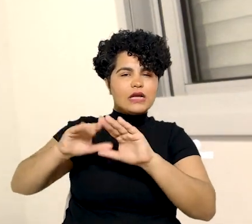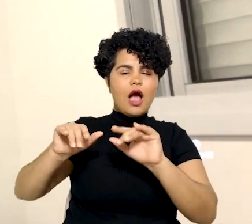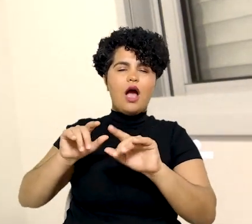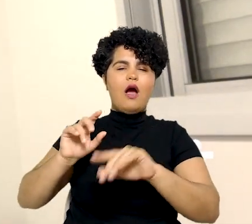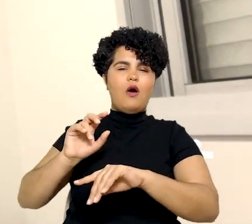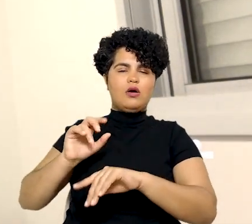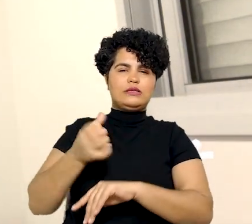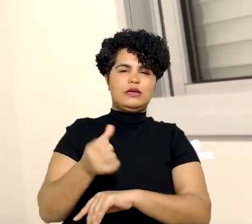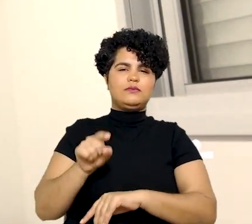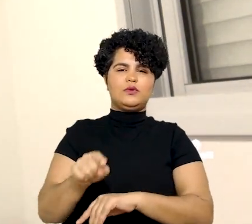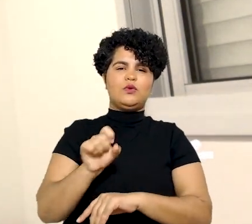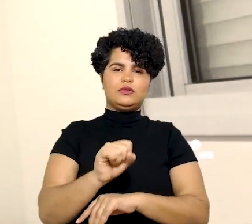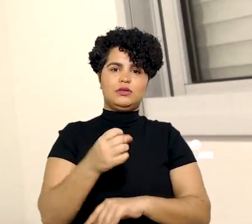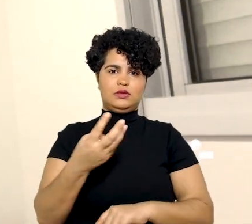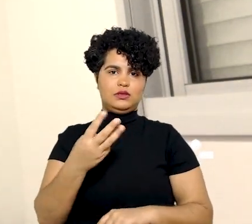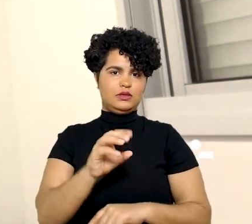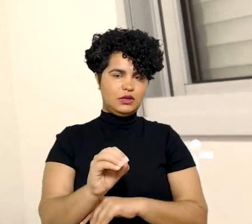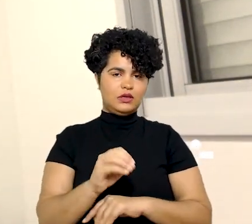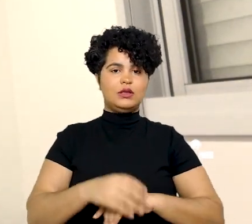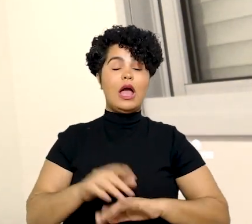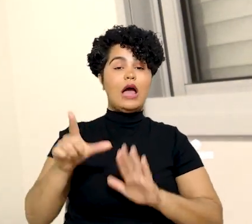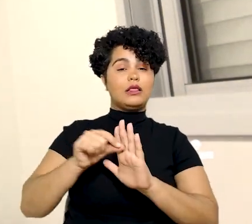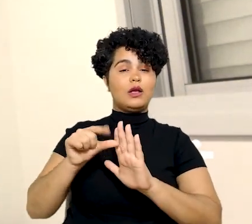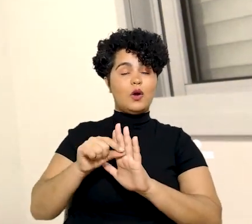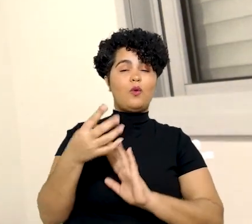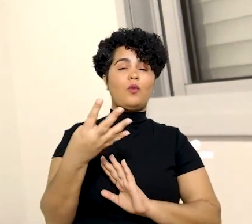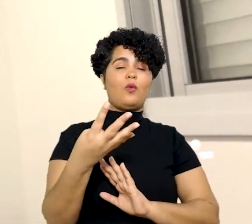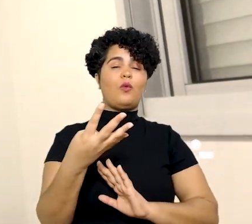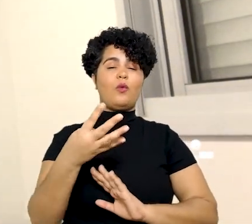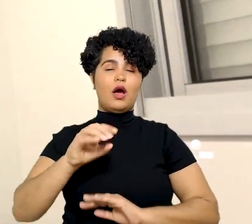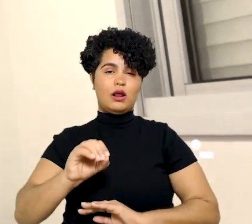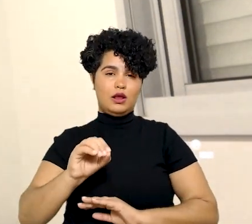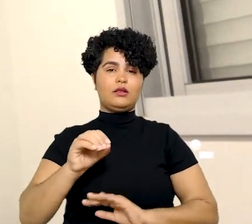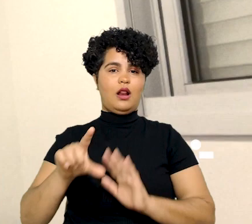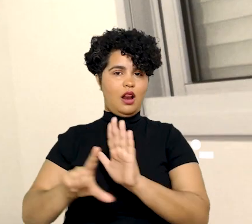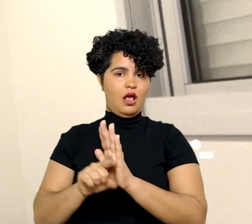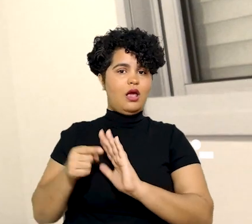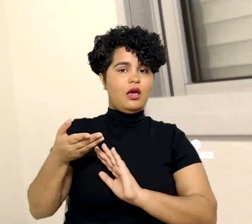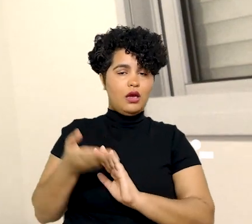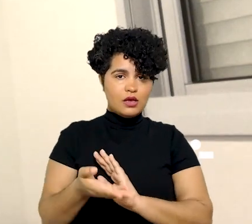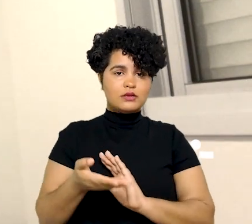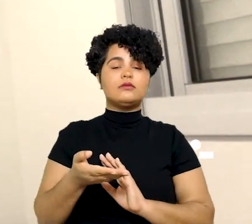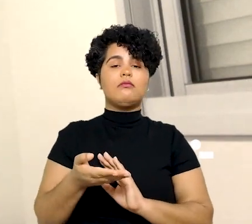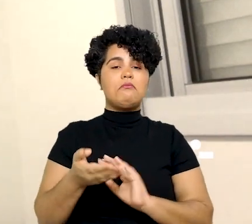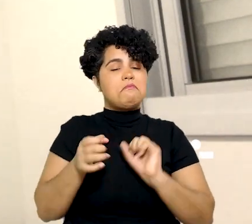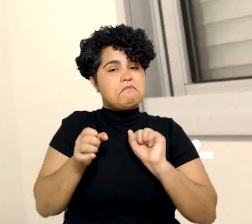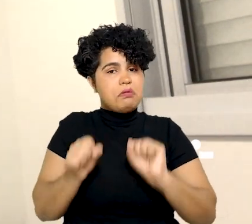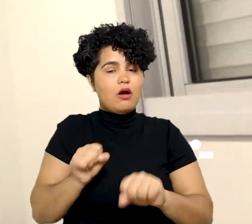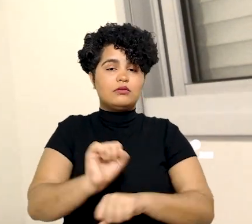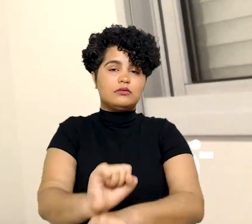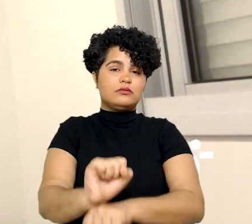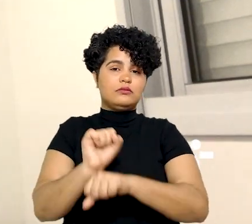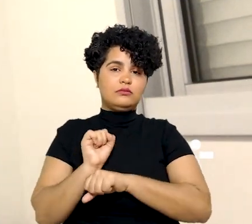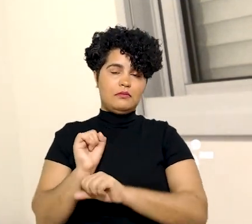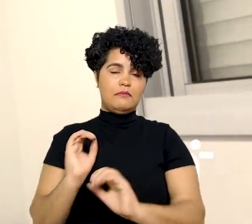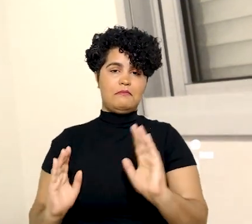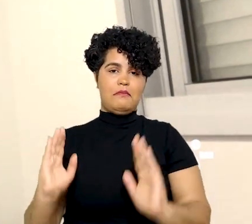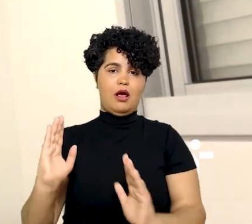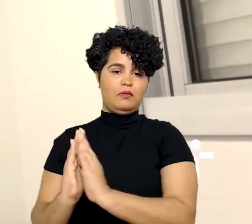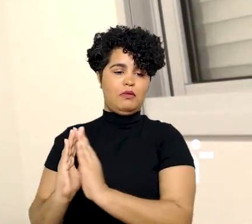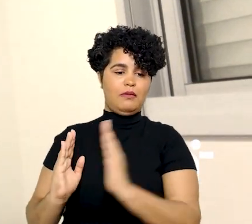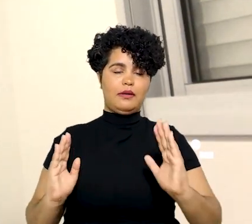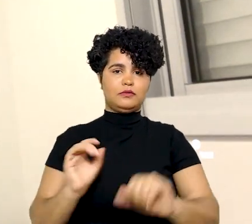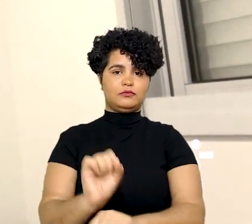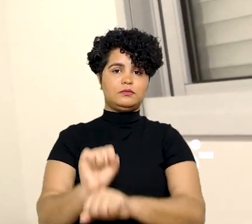de execução fiscal, que é a Lei 6.830. E no artigo 40 da Lei 6.830, determina que pode haver a